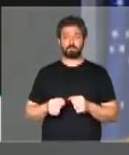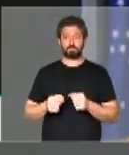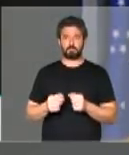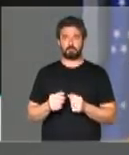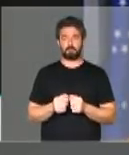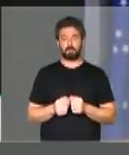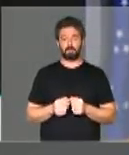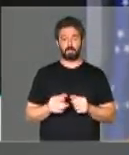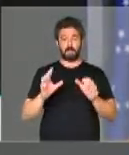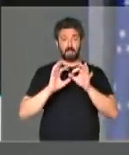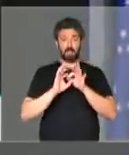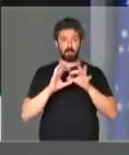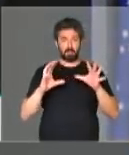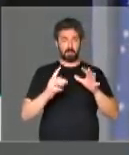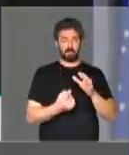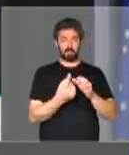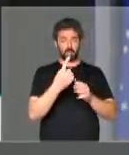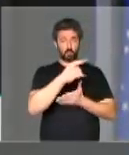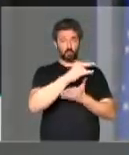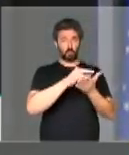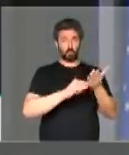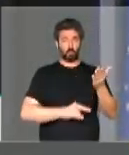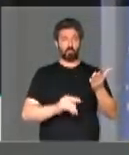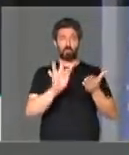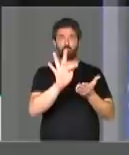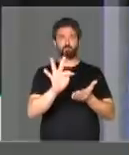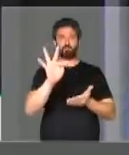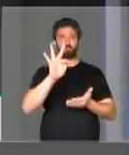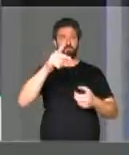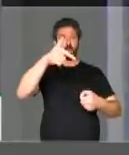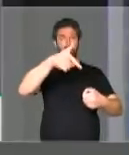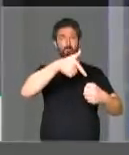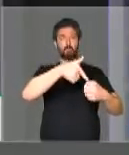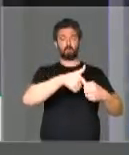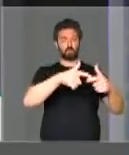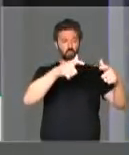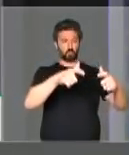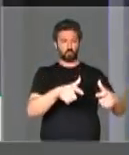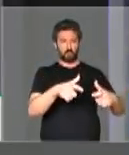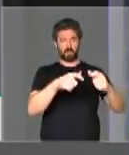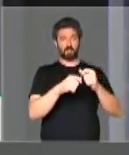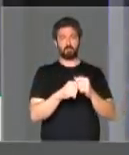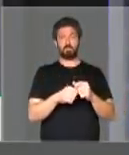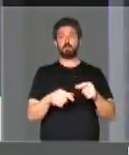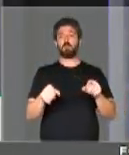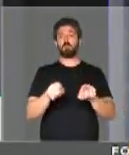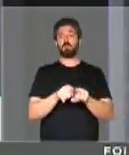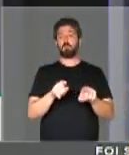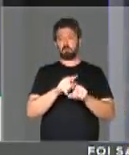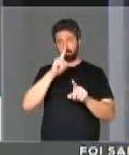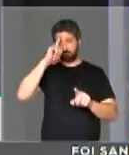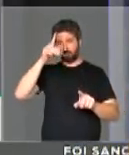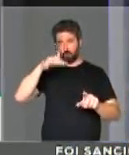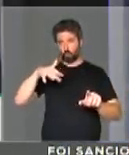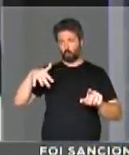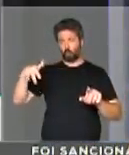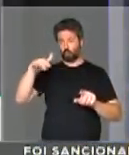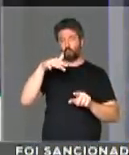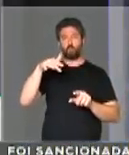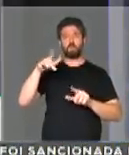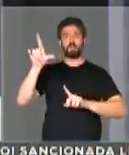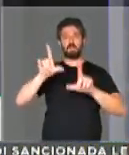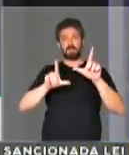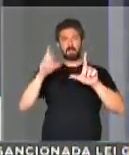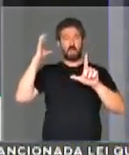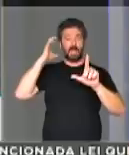desde uma liberação de uma licença para funcionamento de um posto de gasolina, ao domínio de quase todas as mídias do